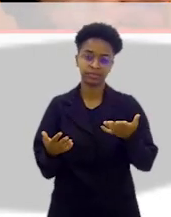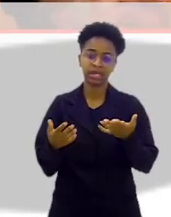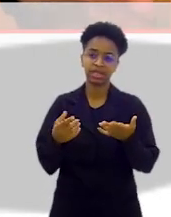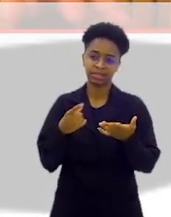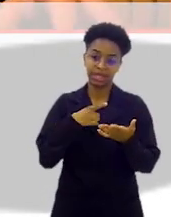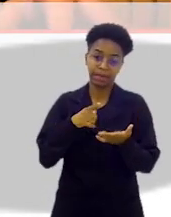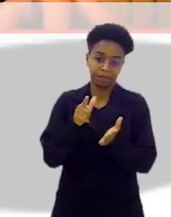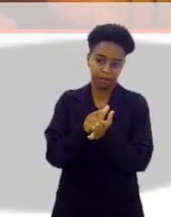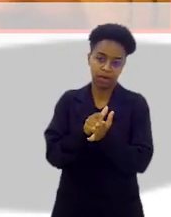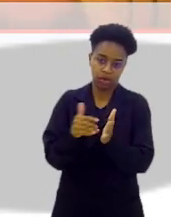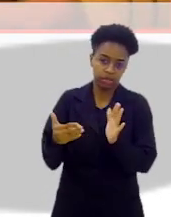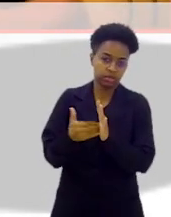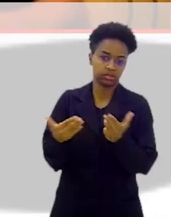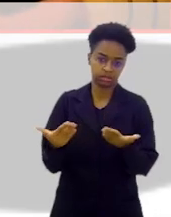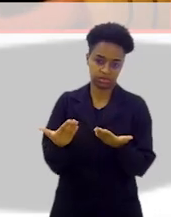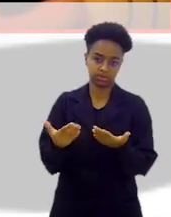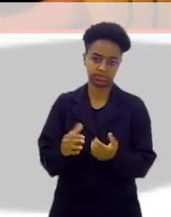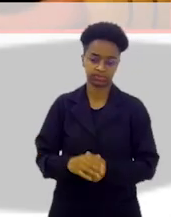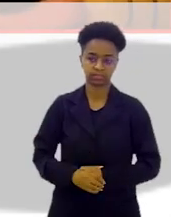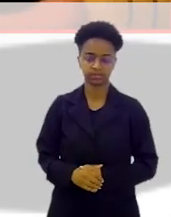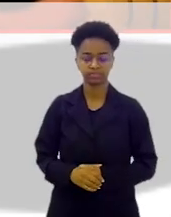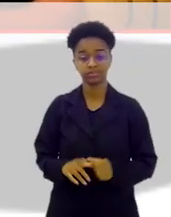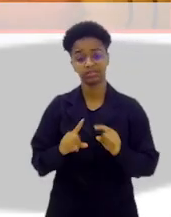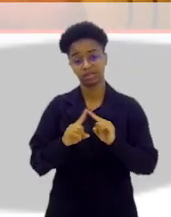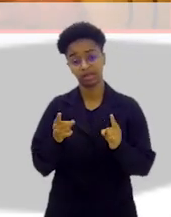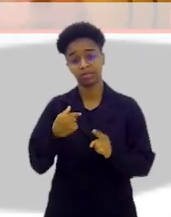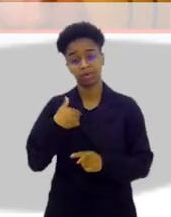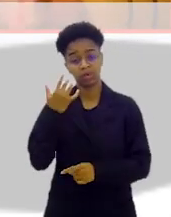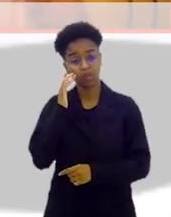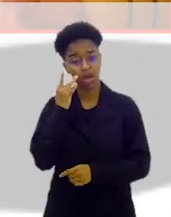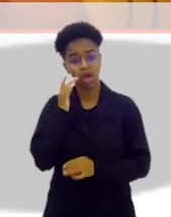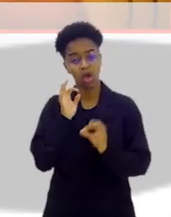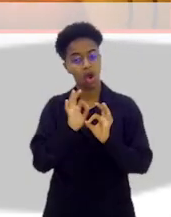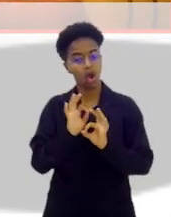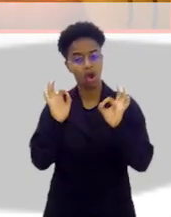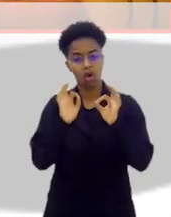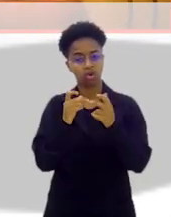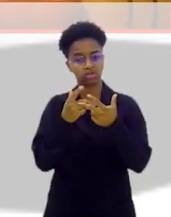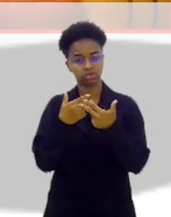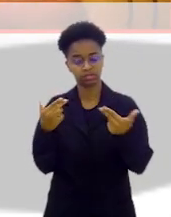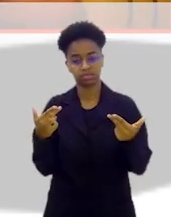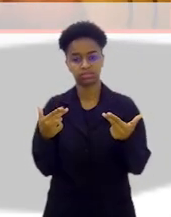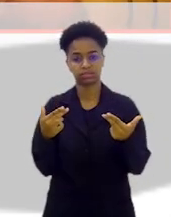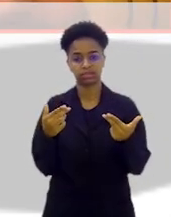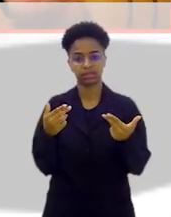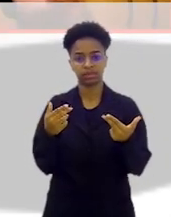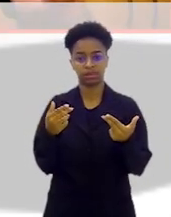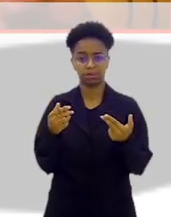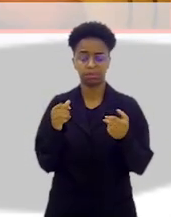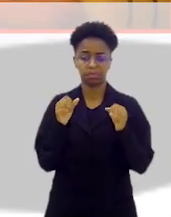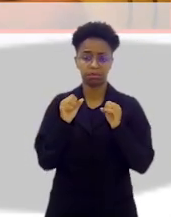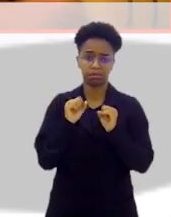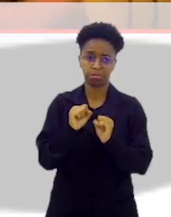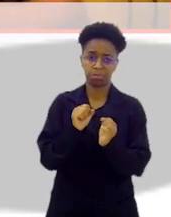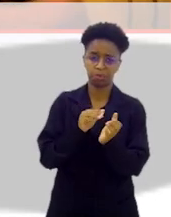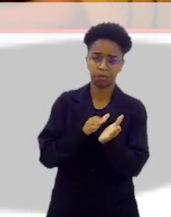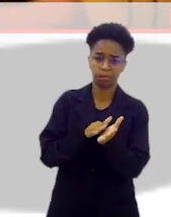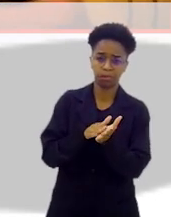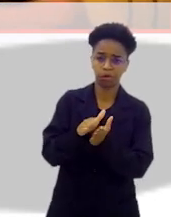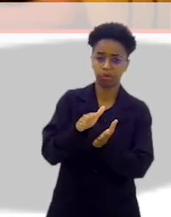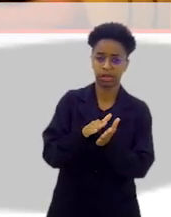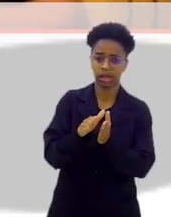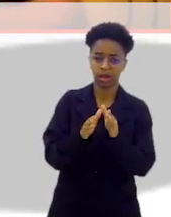inédita em papel até hoje. Eu acho que seria uma ótima coisa se publicar